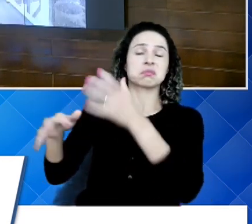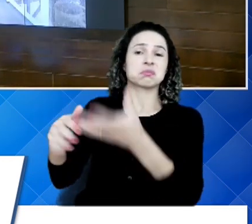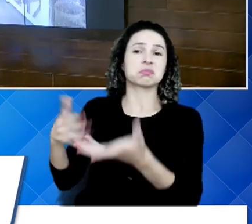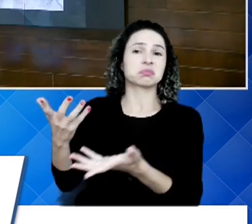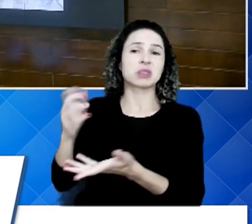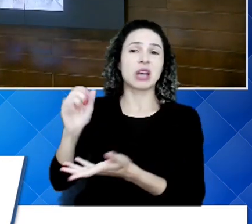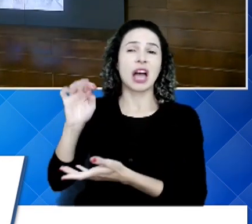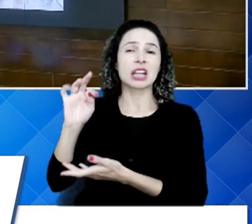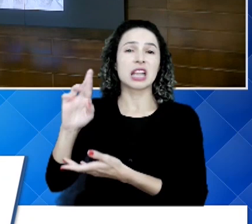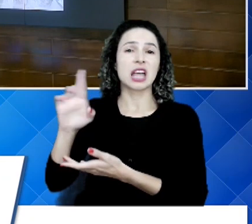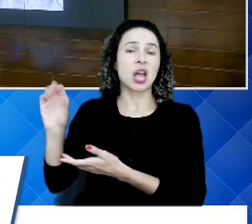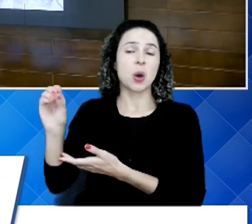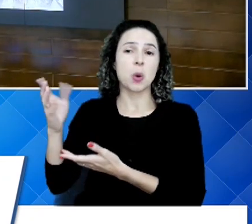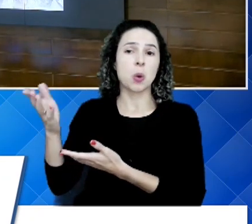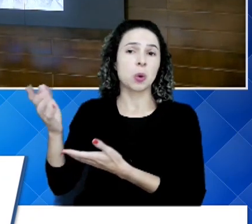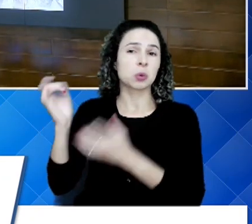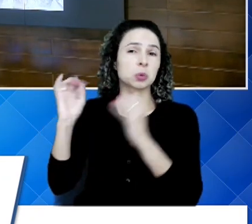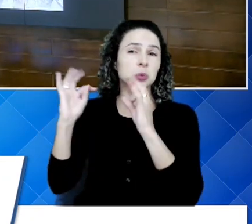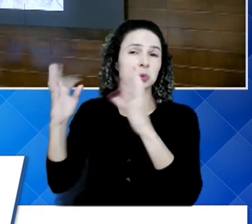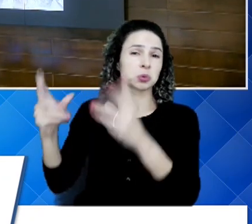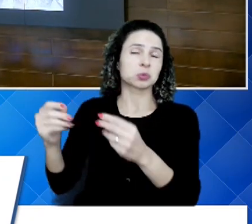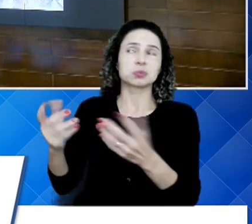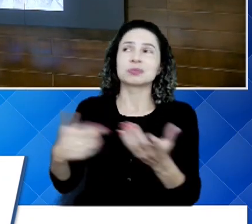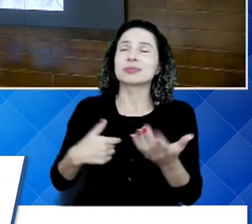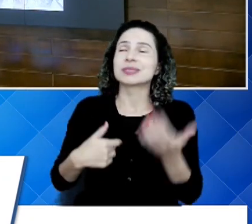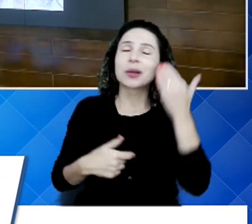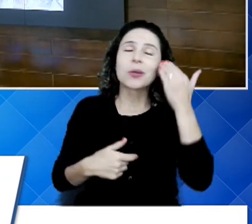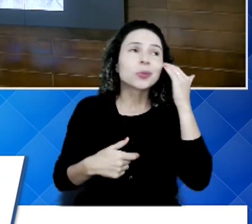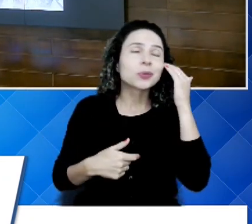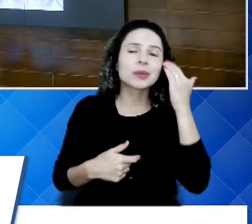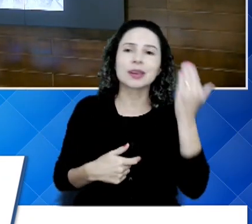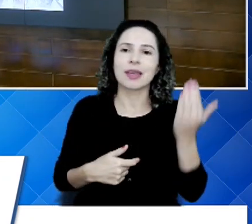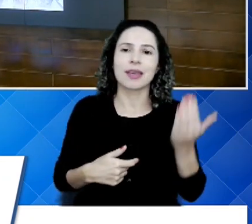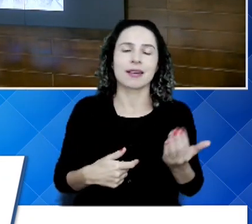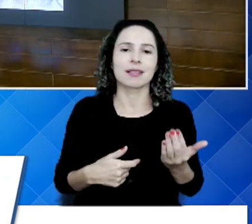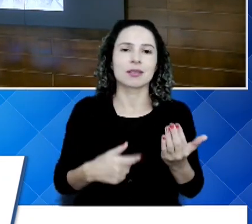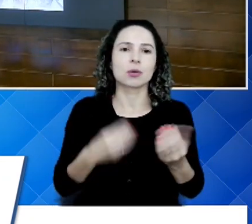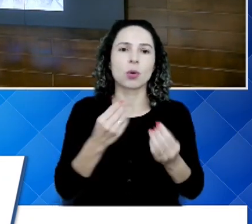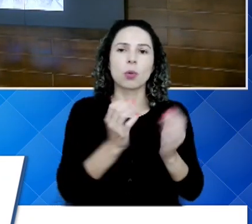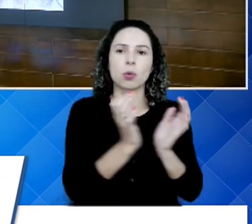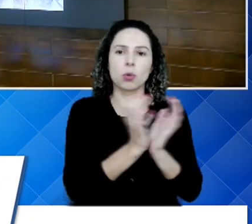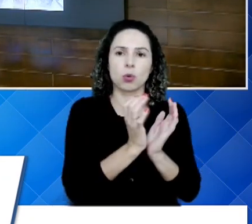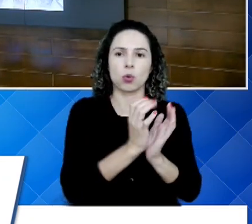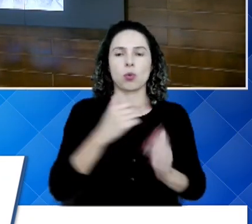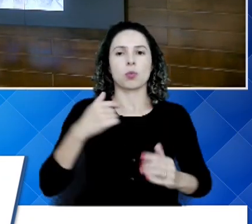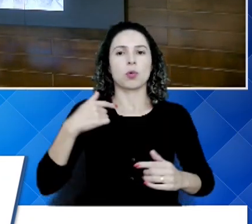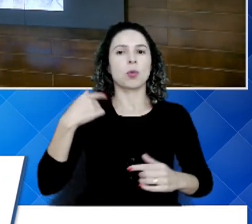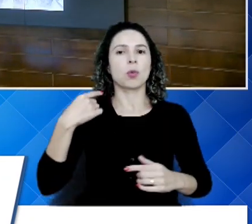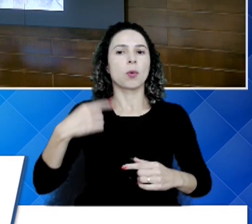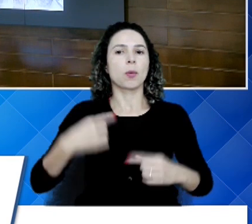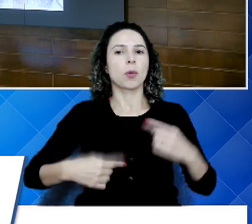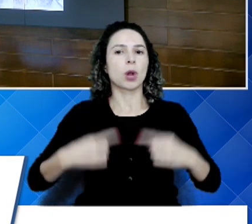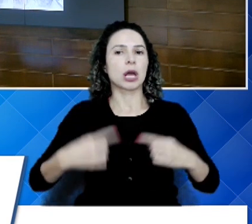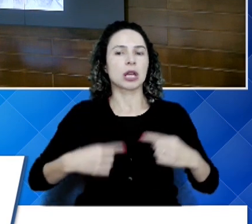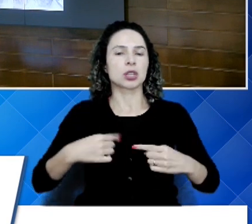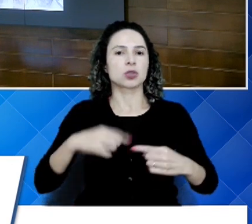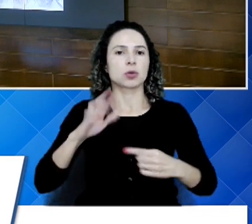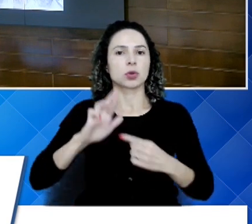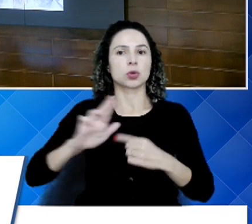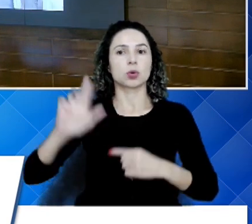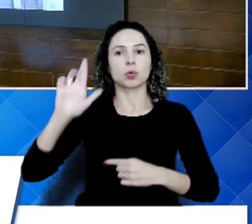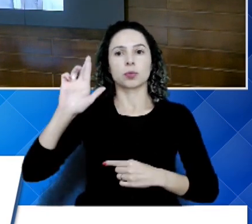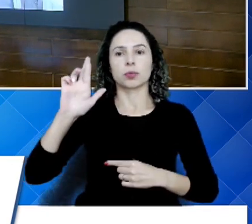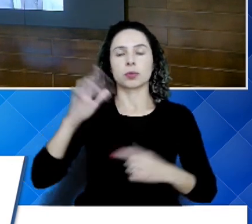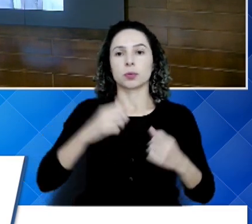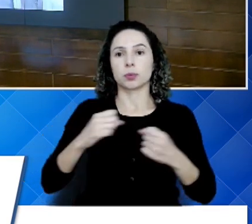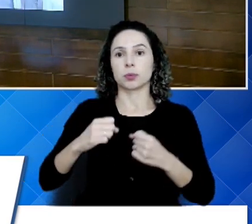sanitário. Então, eu não entendo que tem um grupo político que domina o poder na cidade há mais de